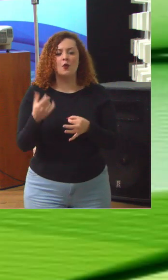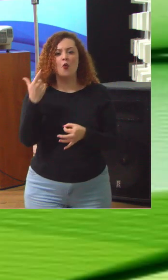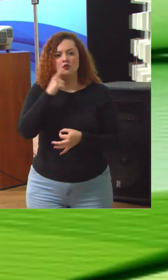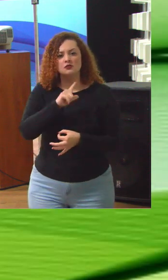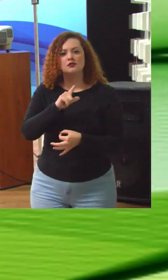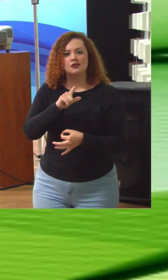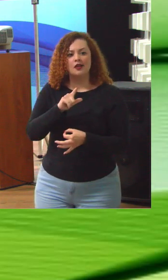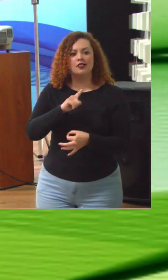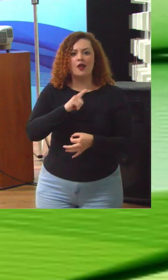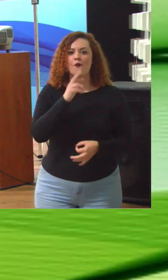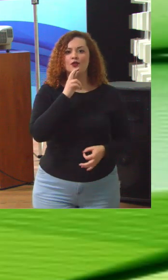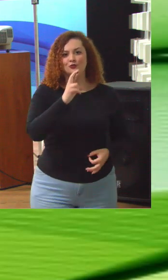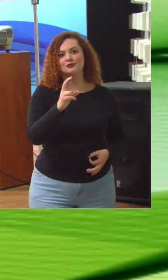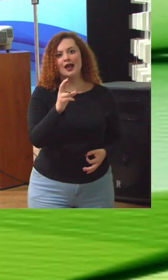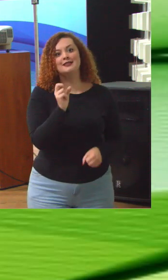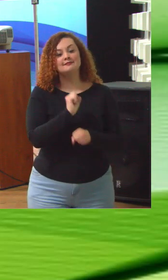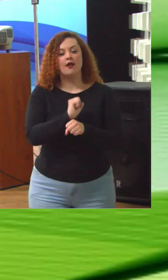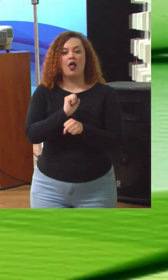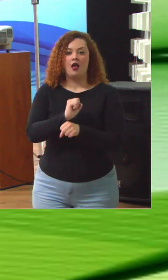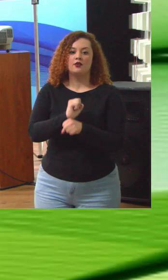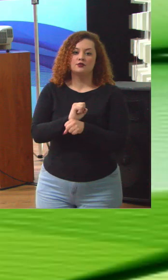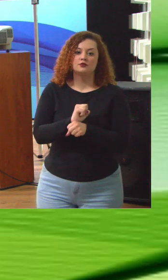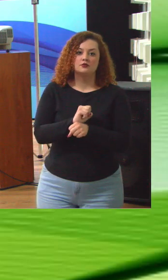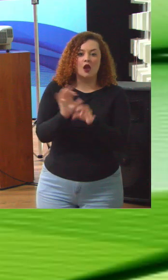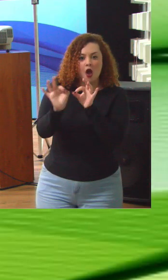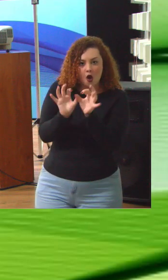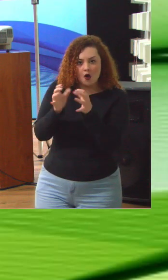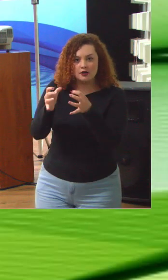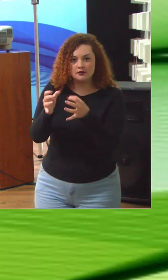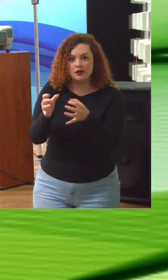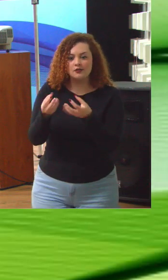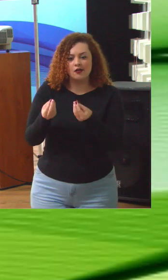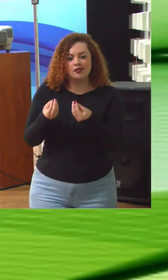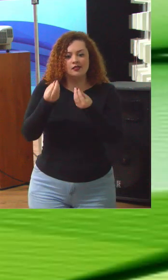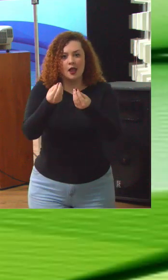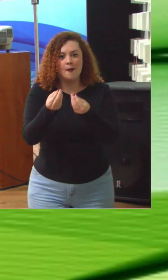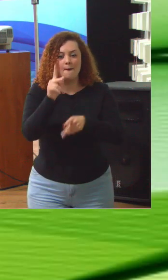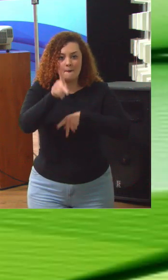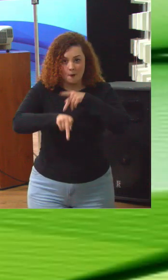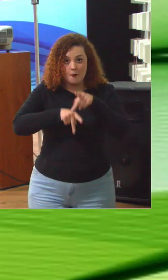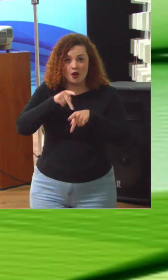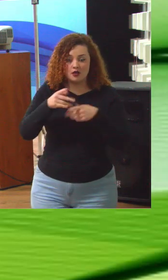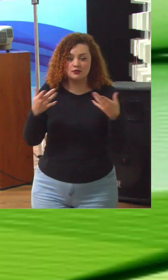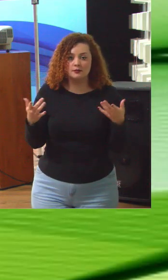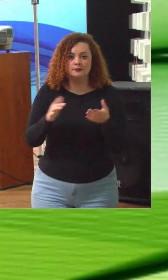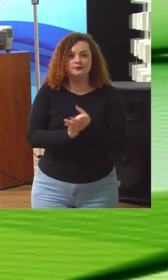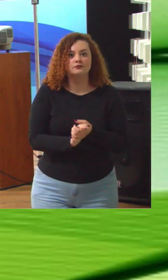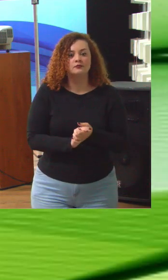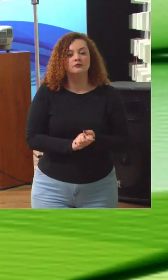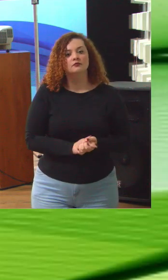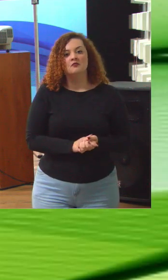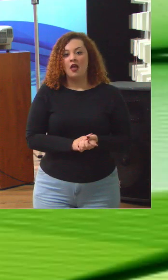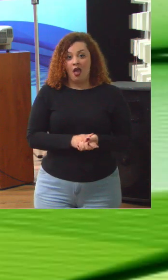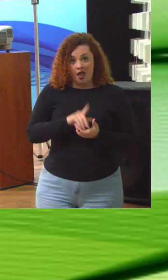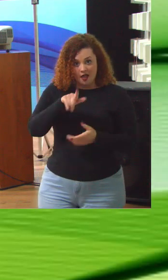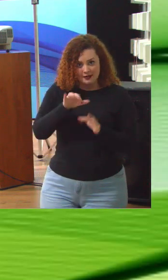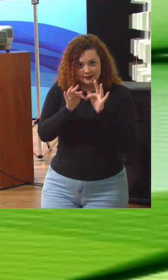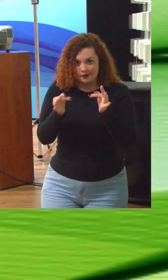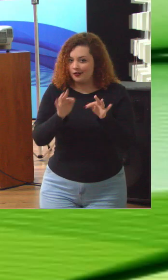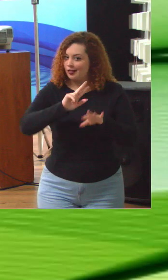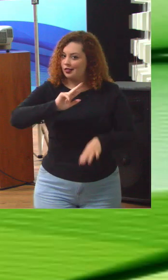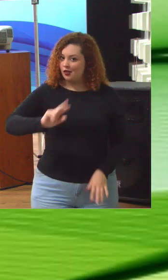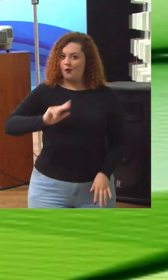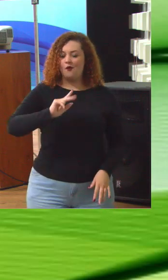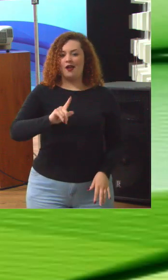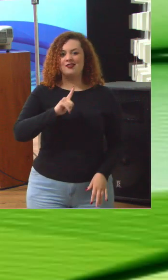os resultados que se espera que essa organização entregue para a população. Isso não é nada simples, isso tem um